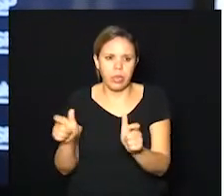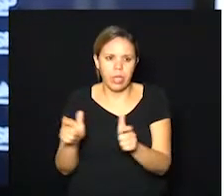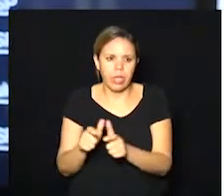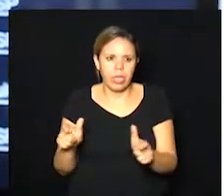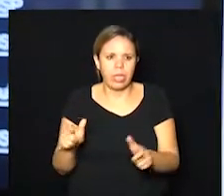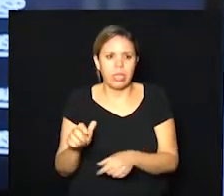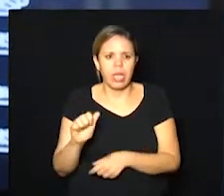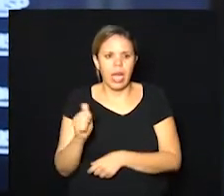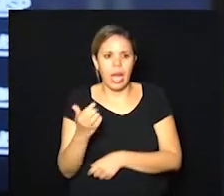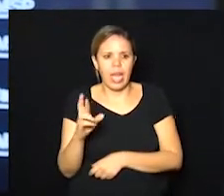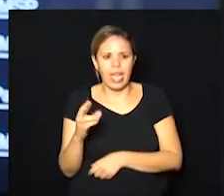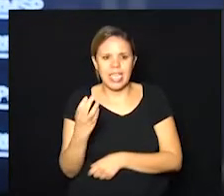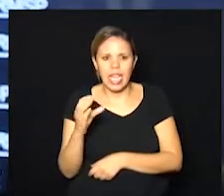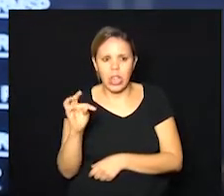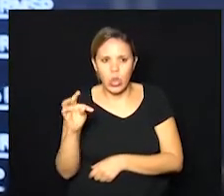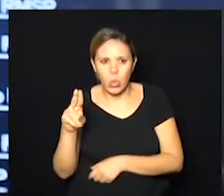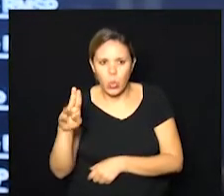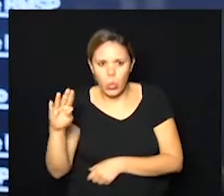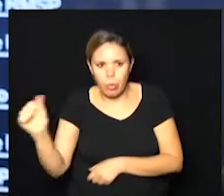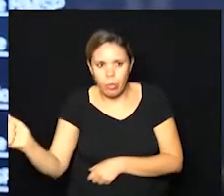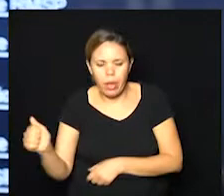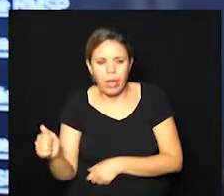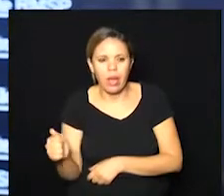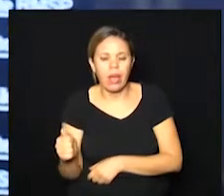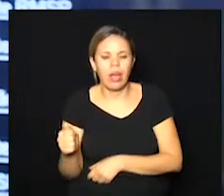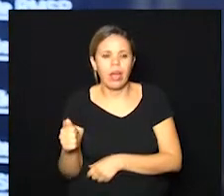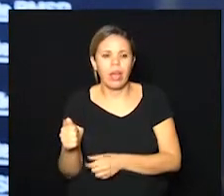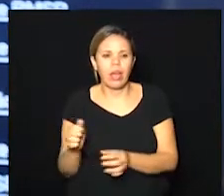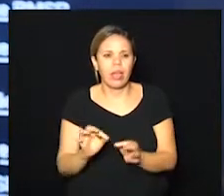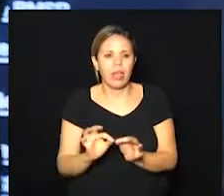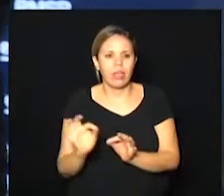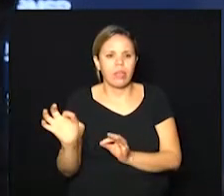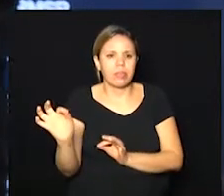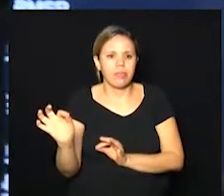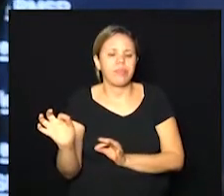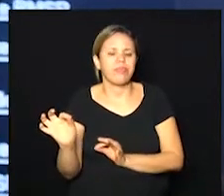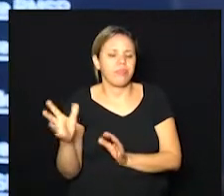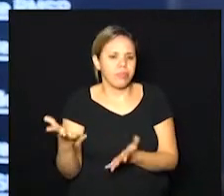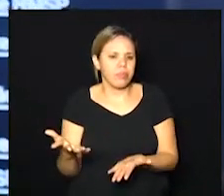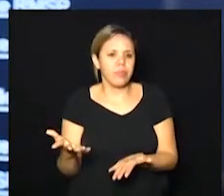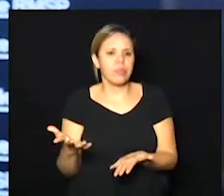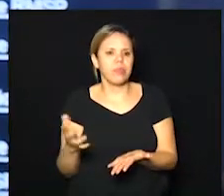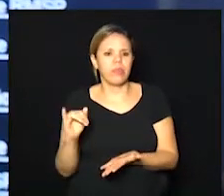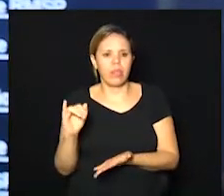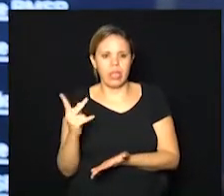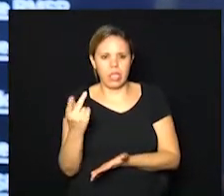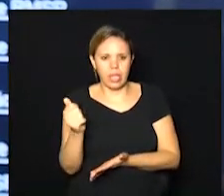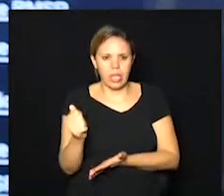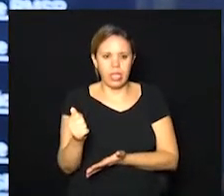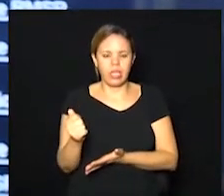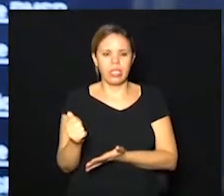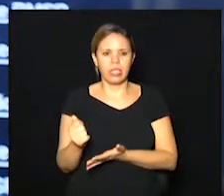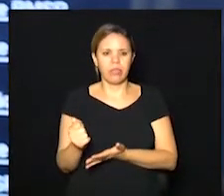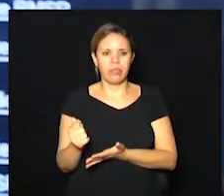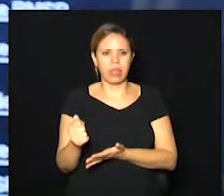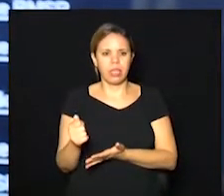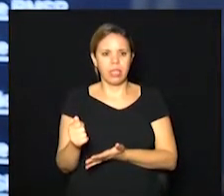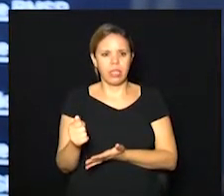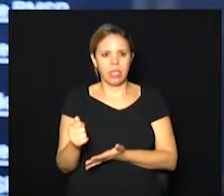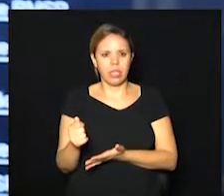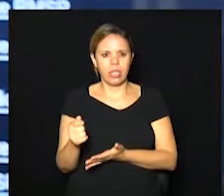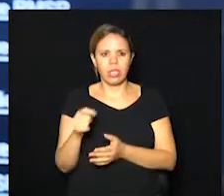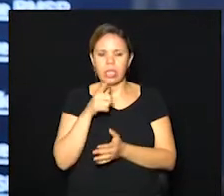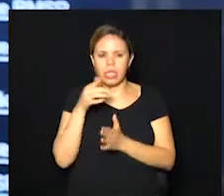Araçatuba, também ali Ilha Solteira. Ilha Solteira está a 600 quilômetros de Campinas. Aqui, Rio Preto,